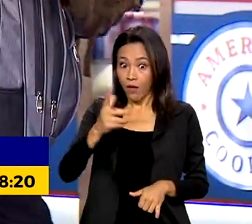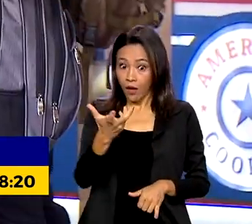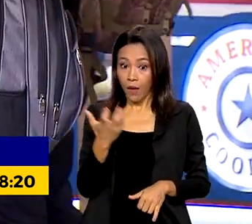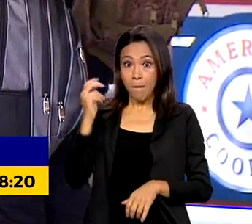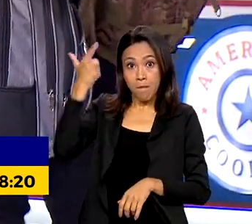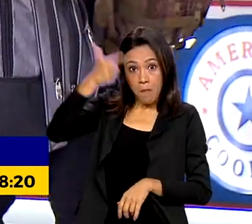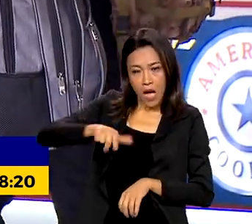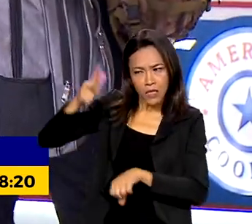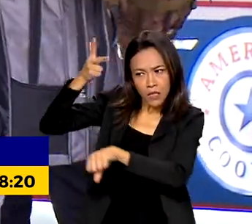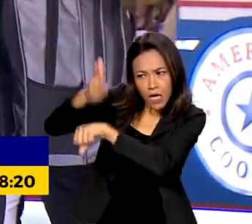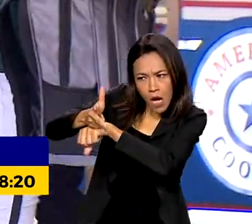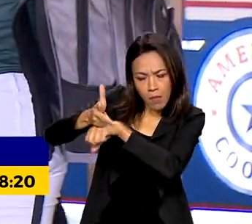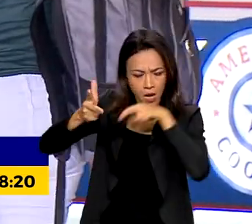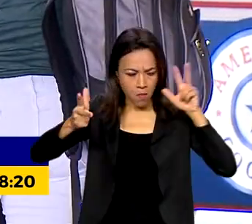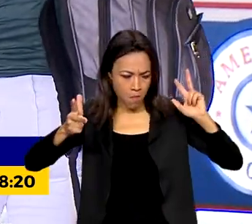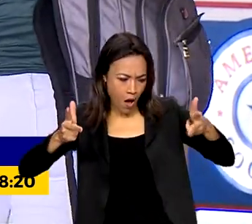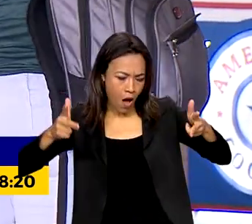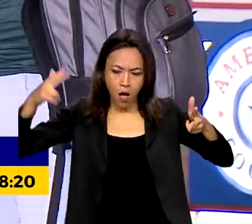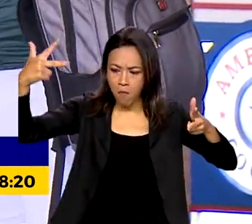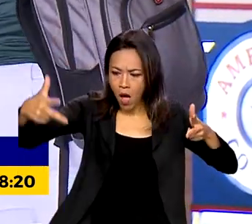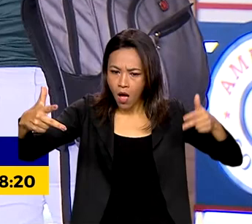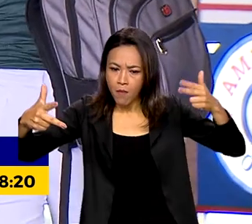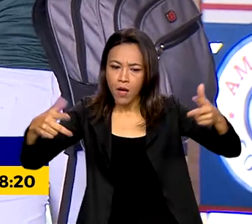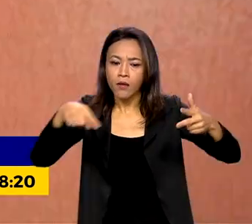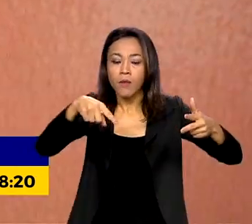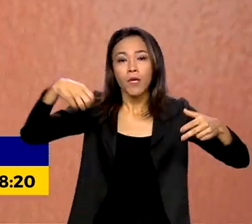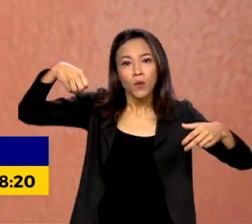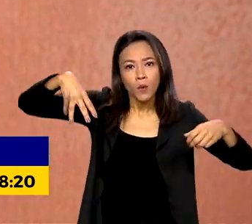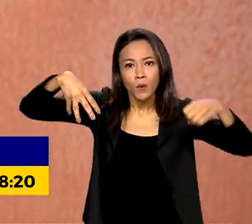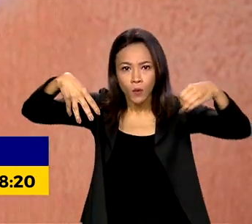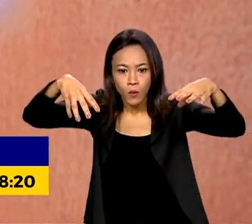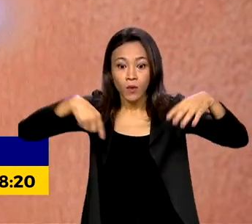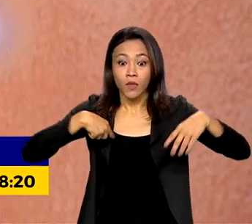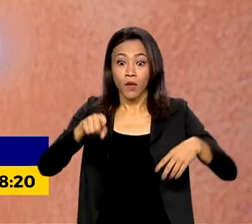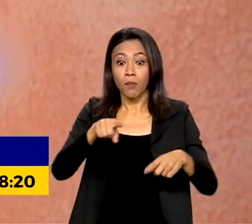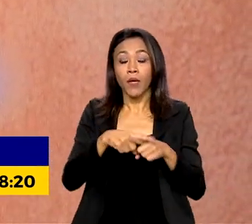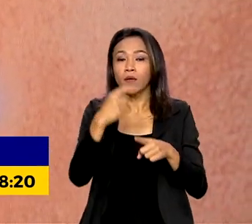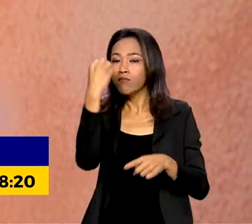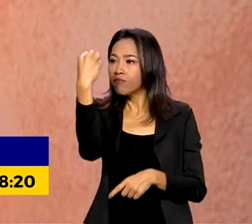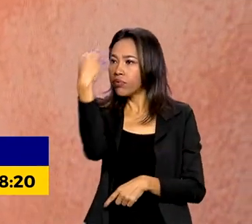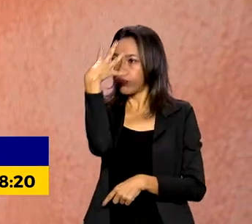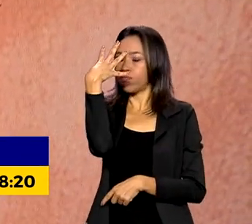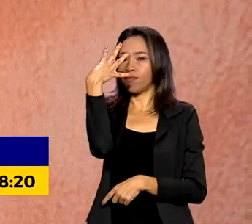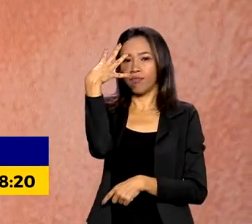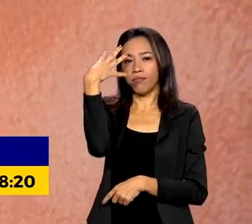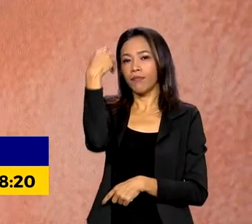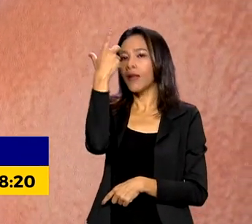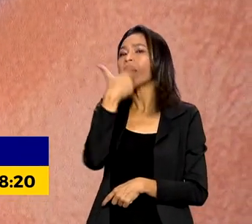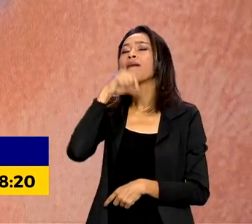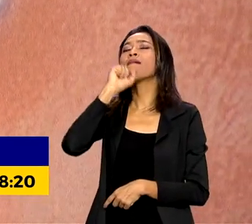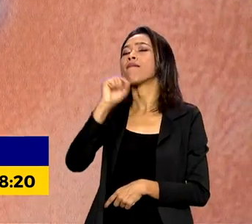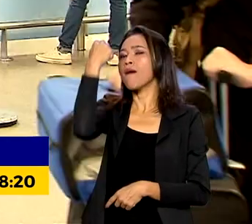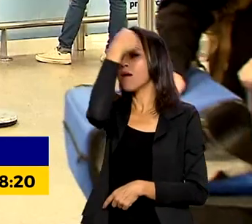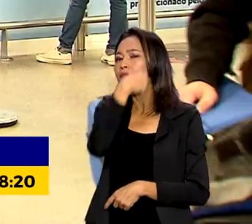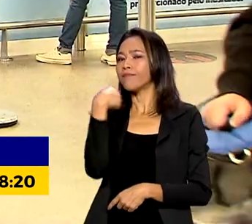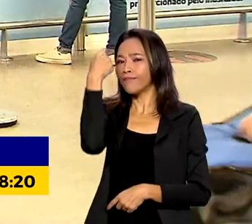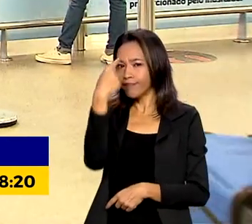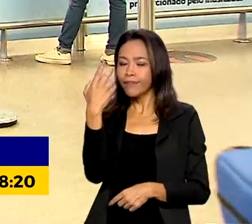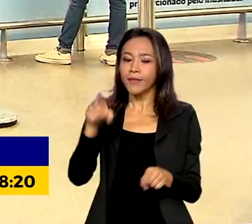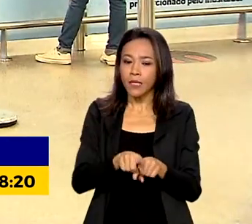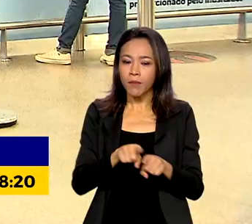câmeras e iluminação nos check-ins e nas áreas de bagagens, biometria para identificação de passageiros e funcionários,